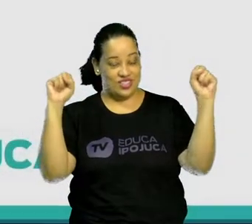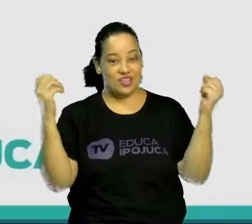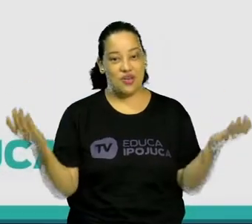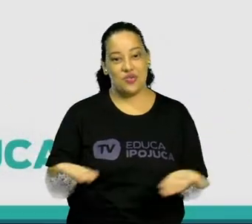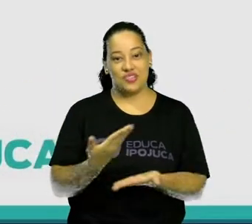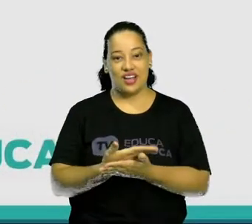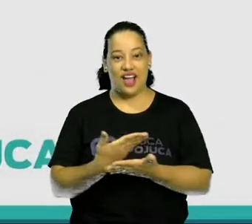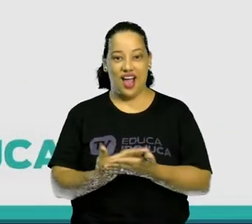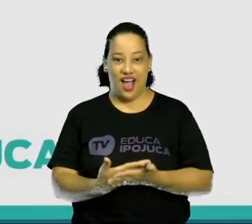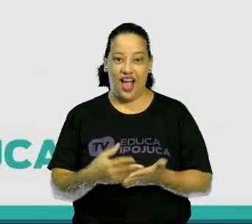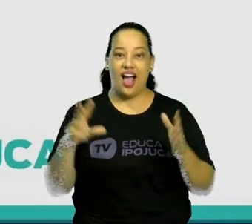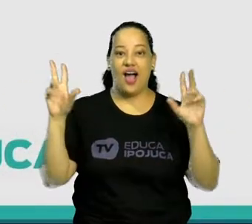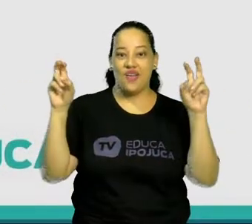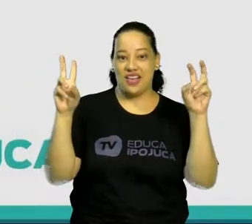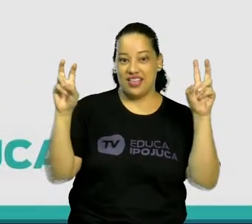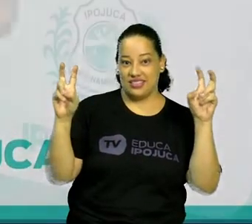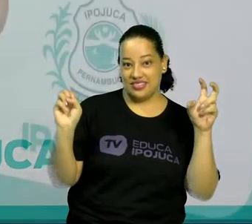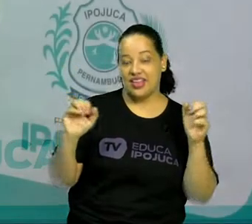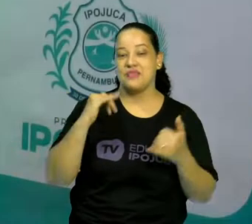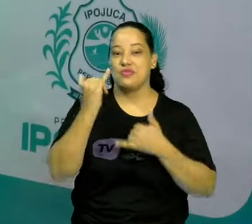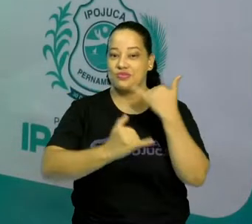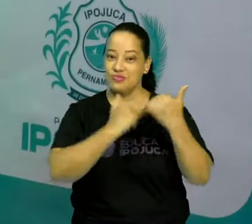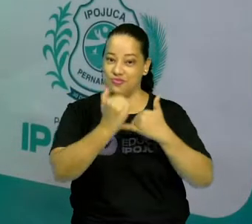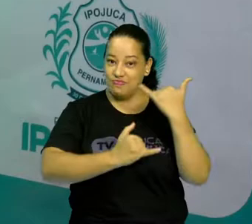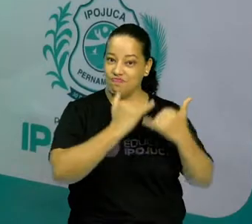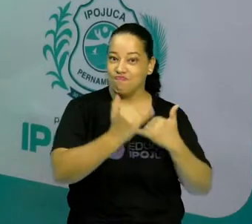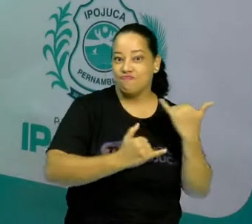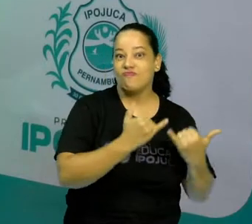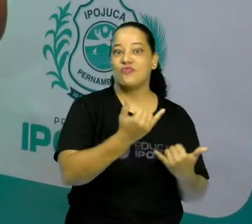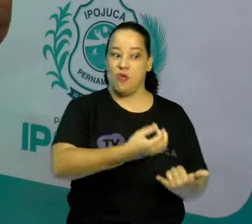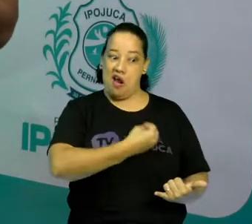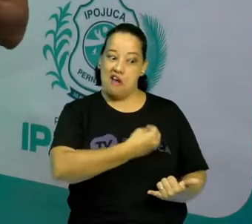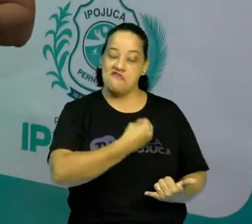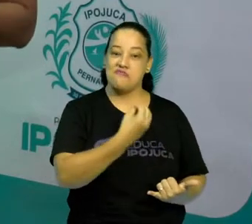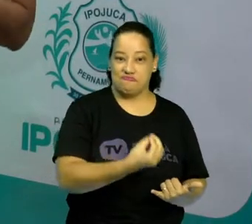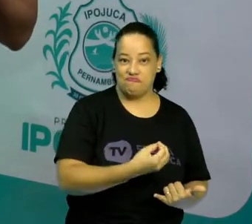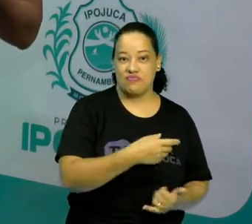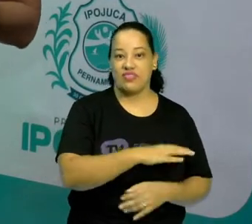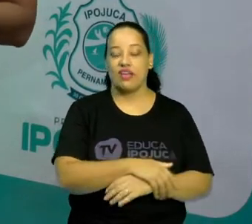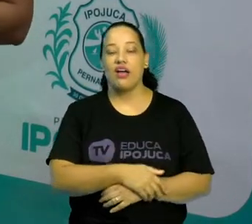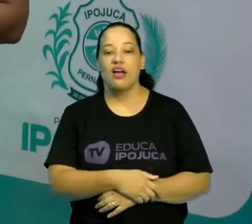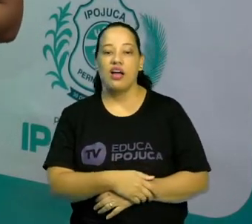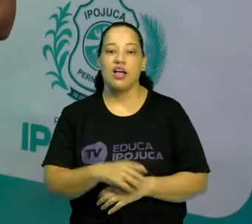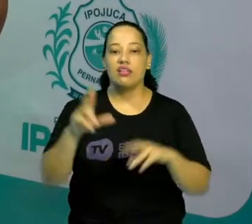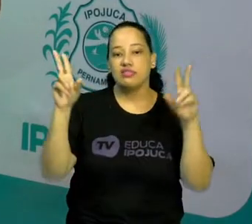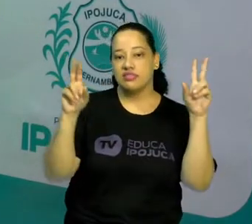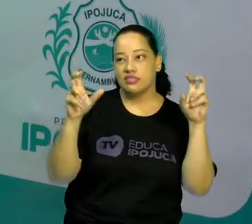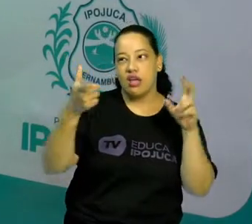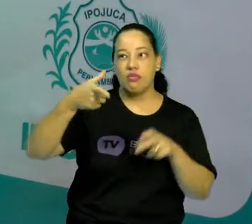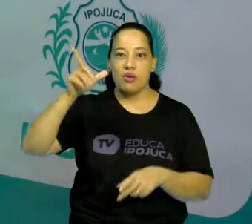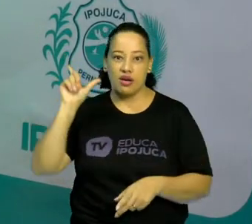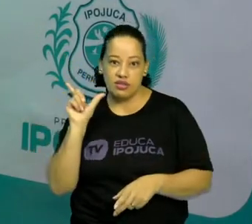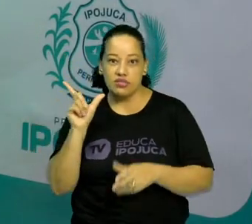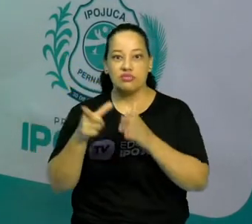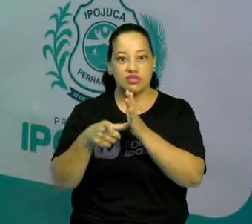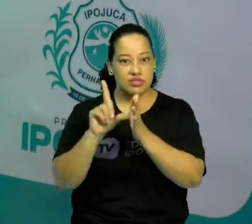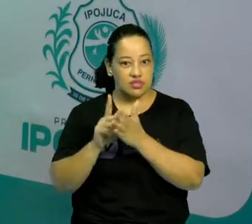sobre os jogos populares. Dando continuidade ao tema da nossa aula anterior,